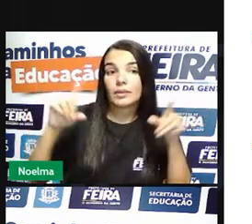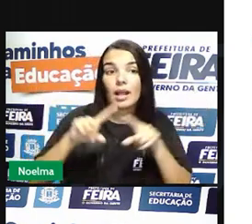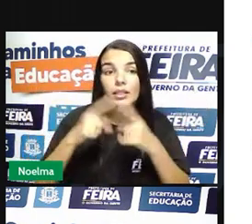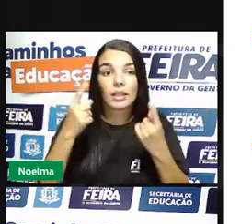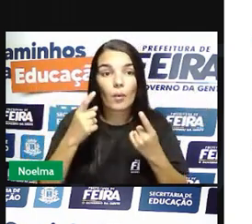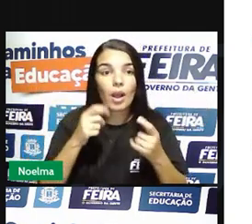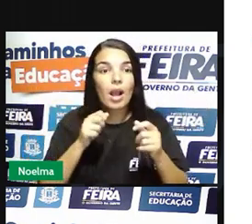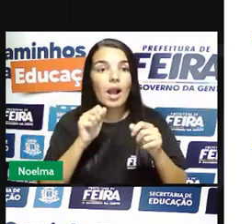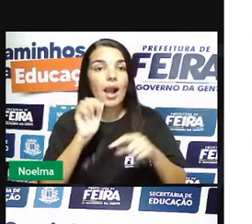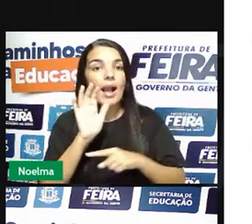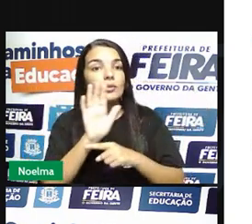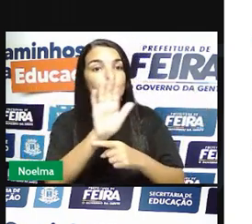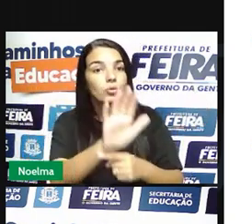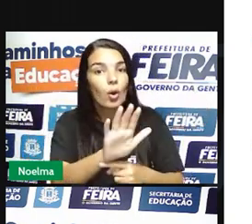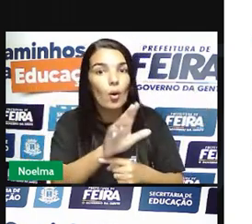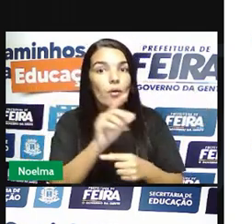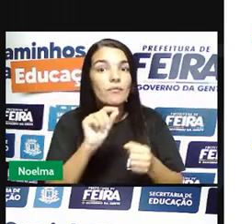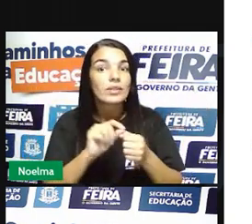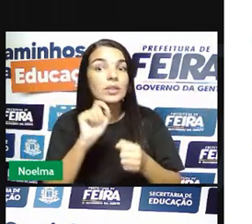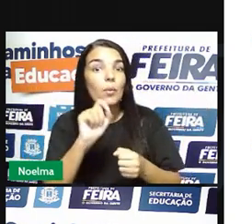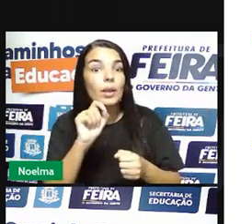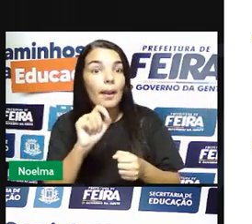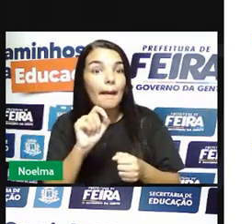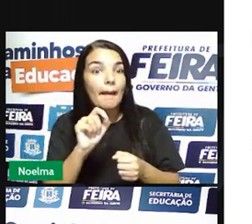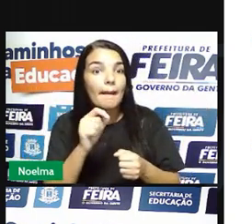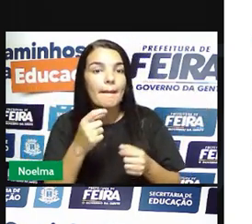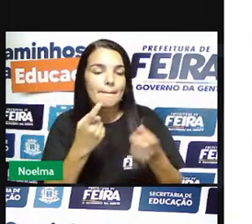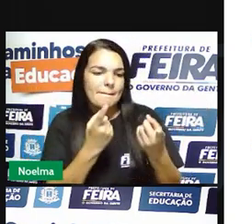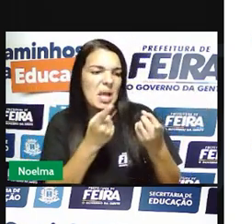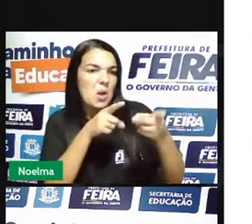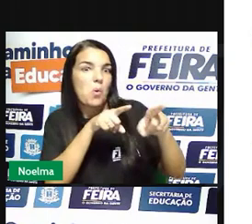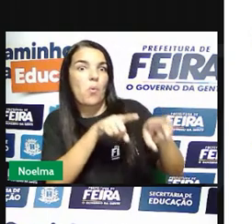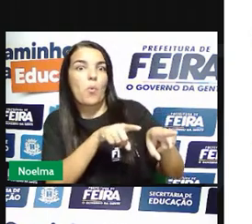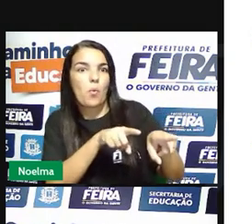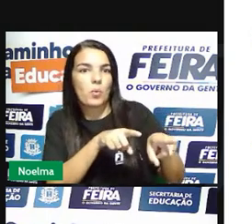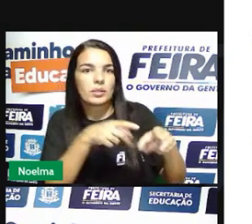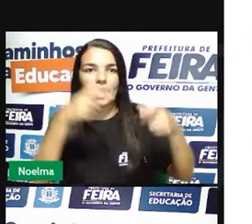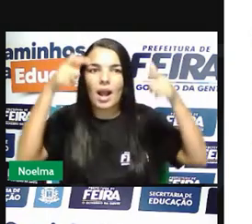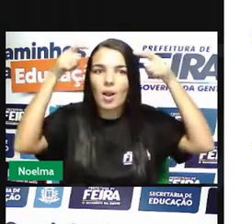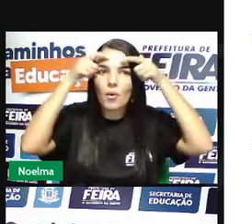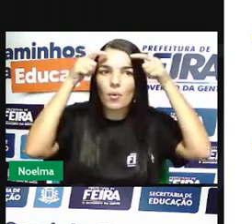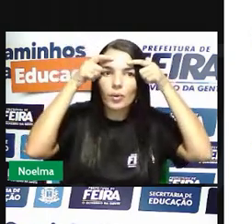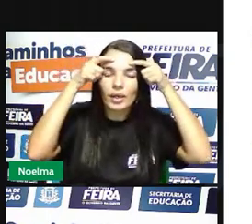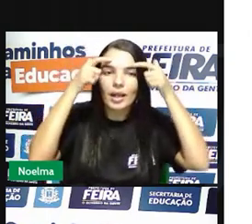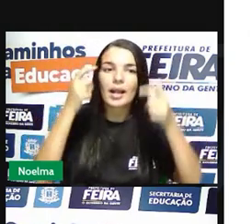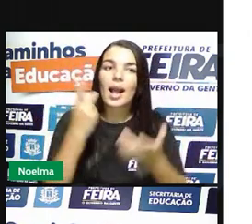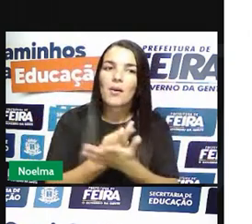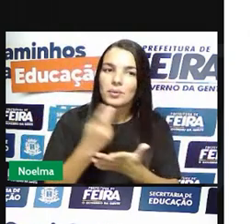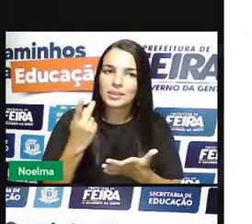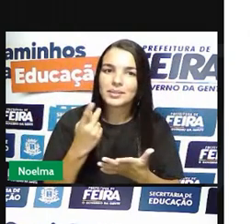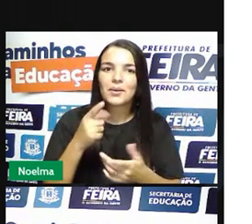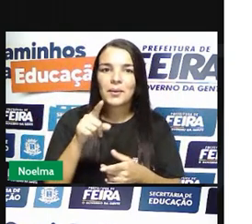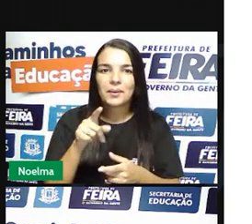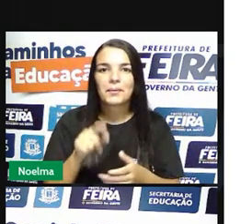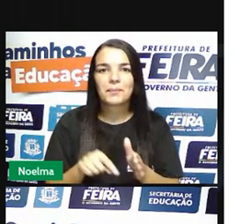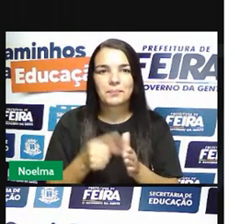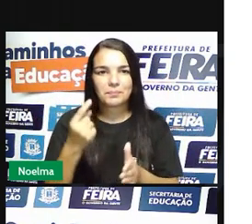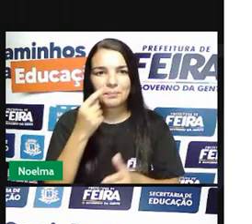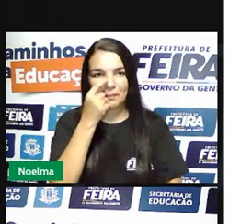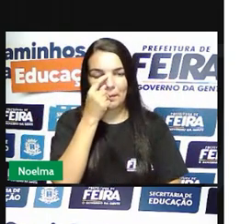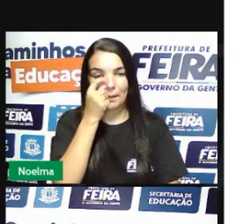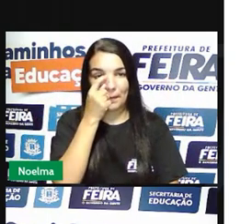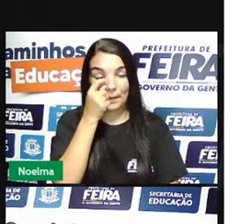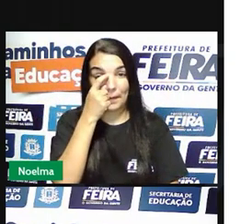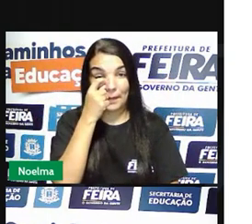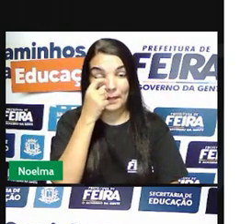mineradora a conspirar contra a metrópole. E foi aí que teve a Inconfidência Mineira. Quem